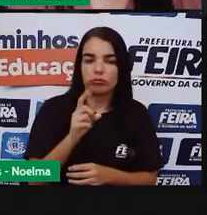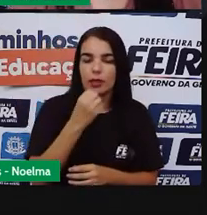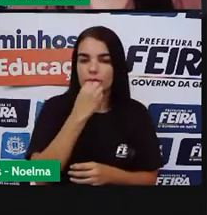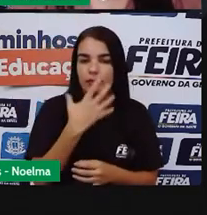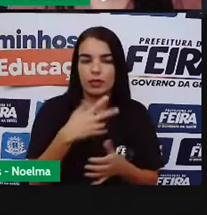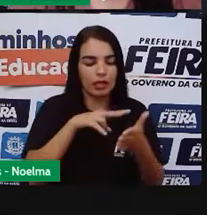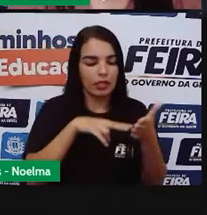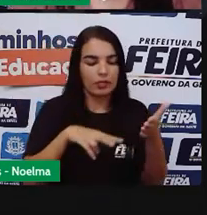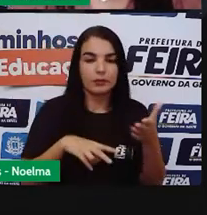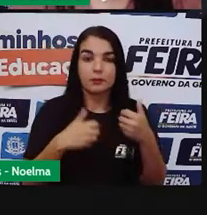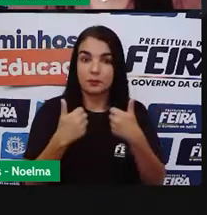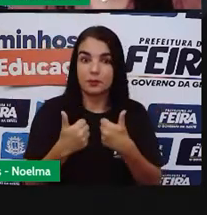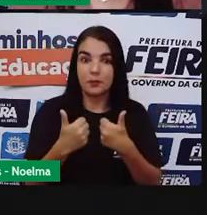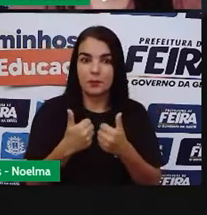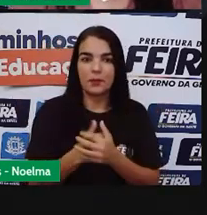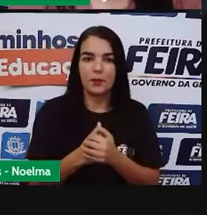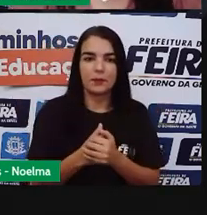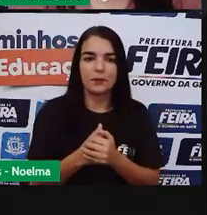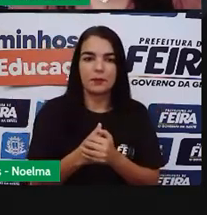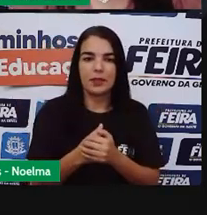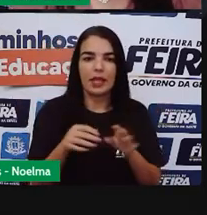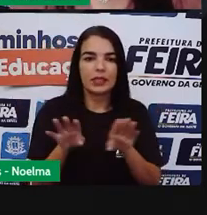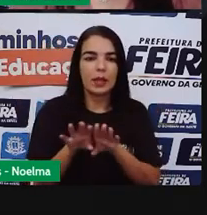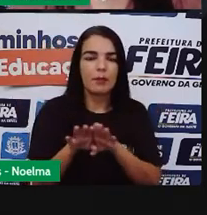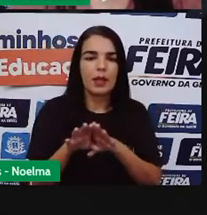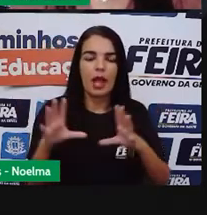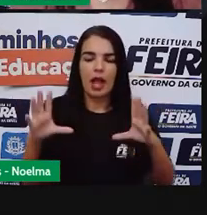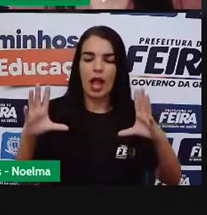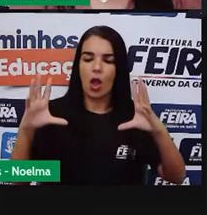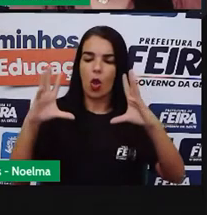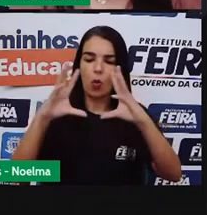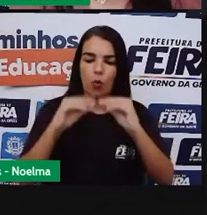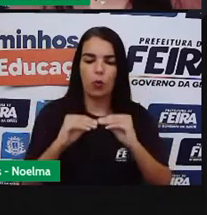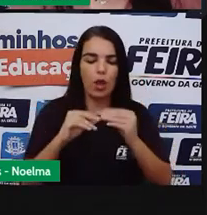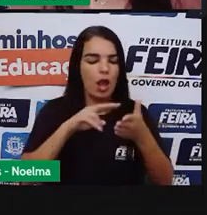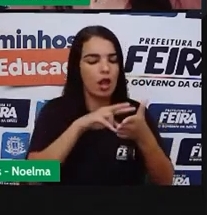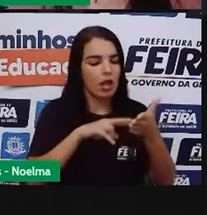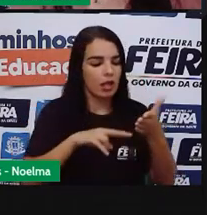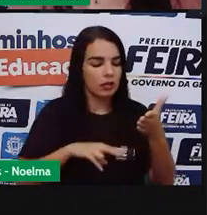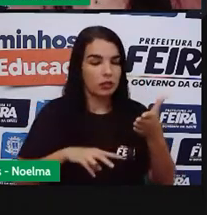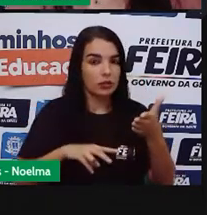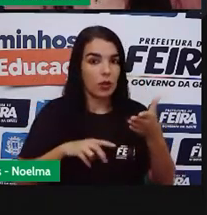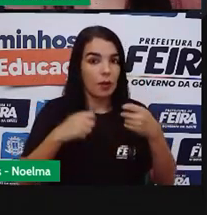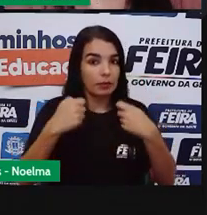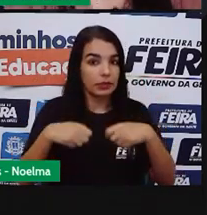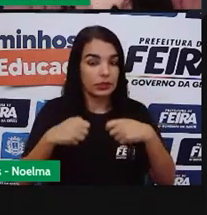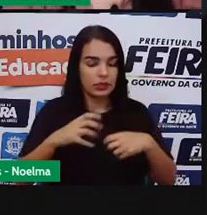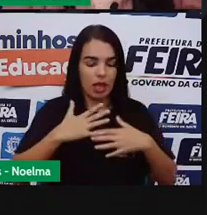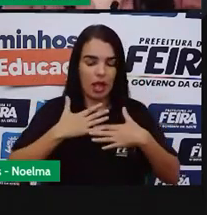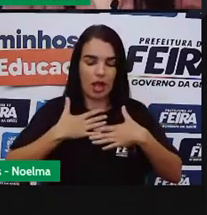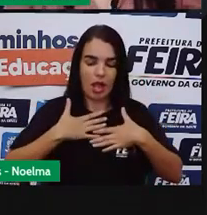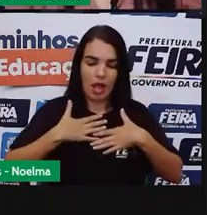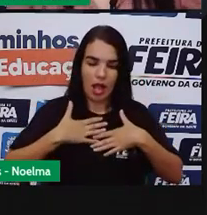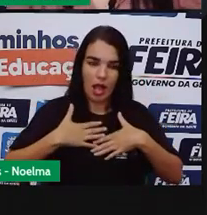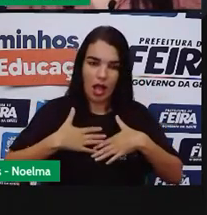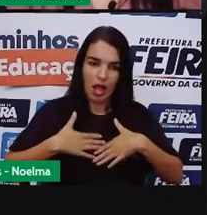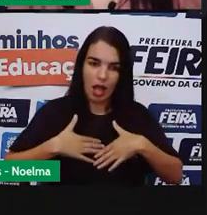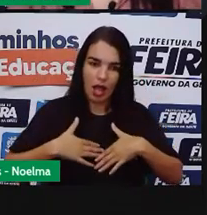ingênuo. E sobre a leitura de forma resumida, leia o texto com calma. Ó,